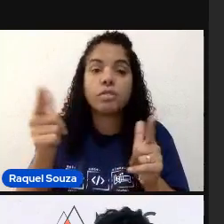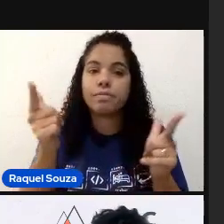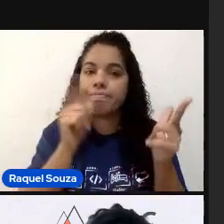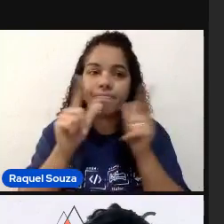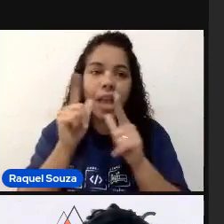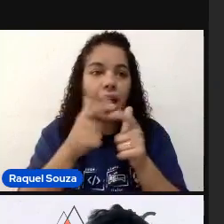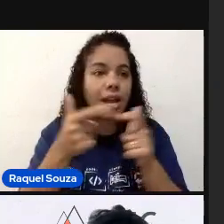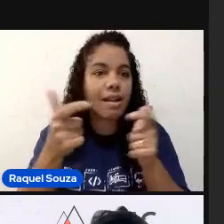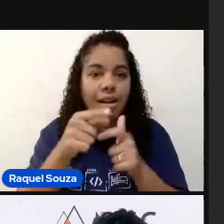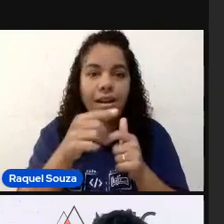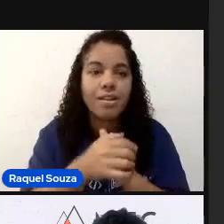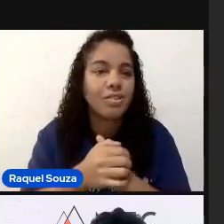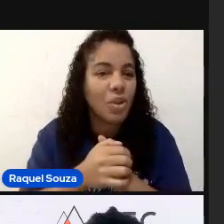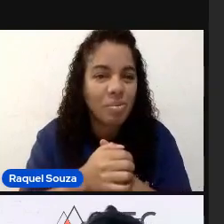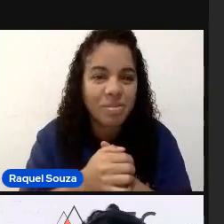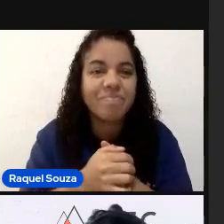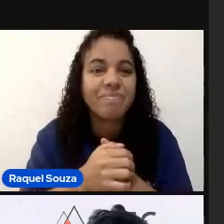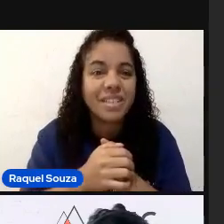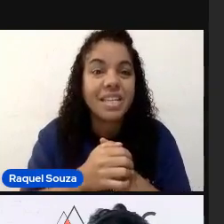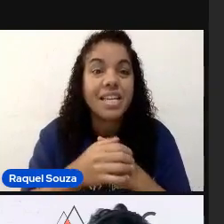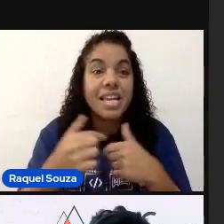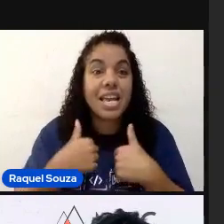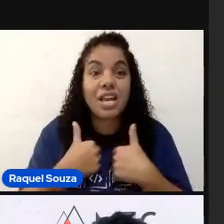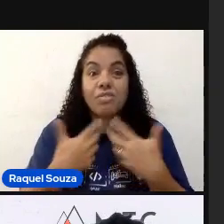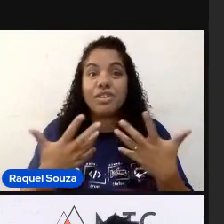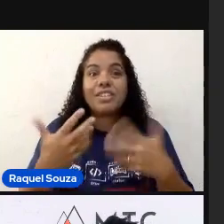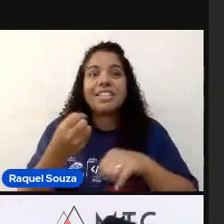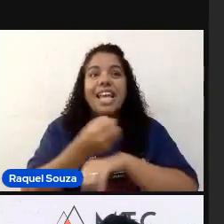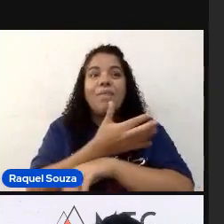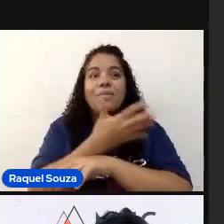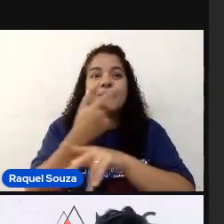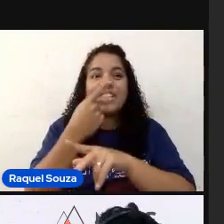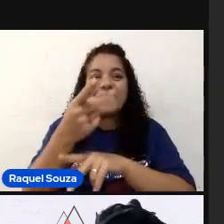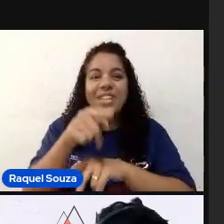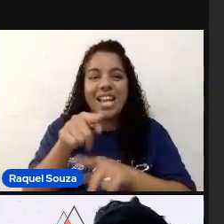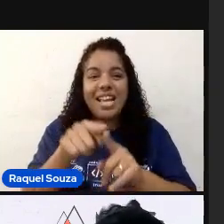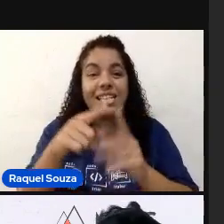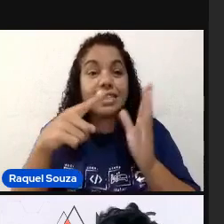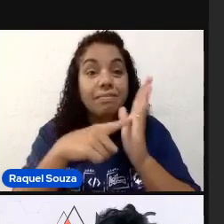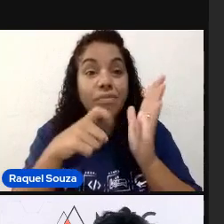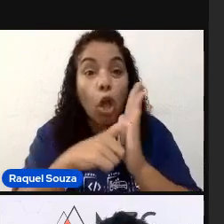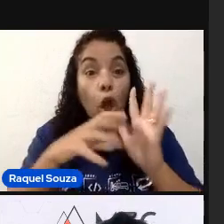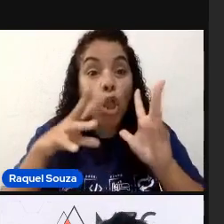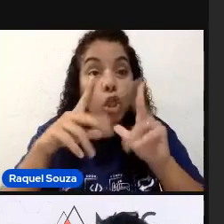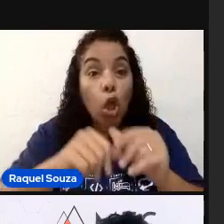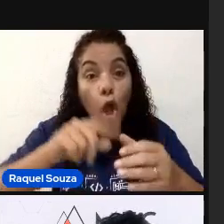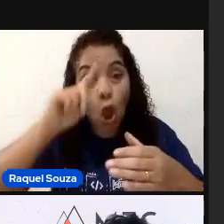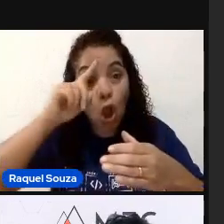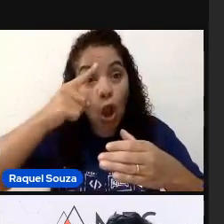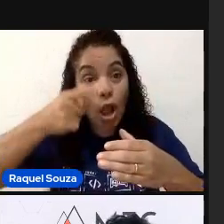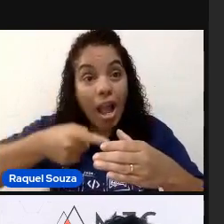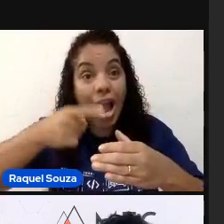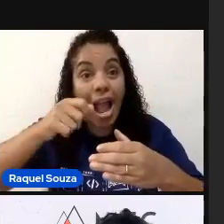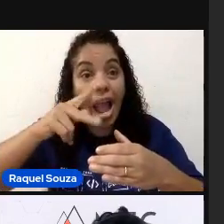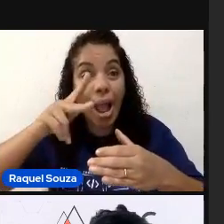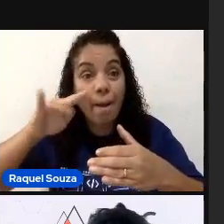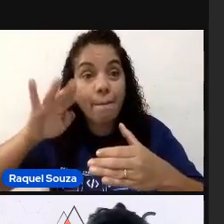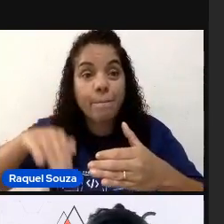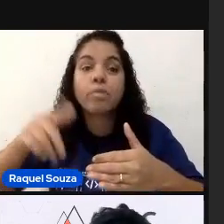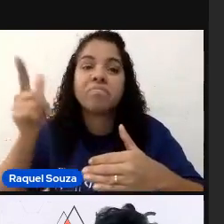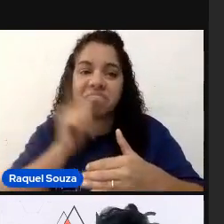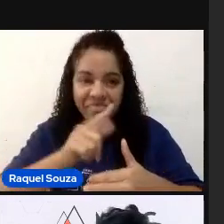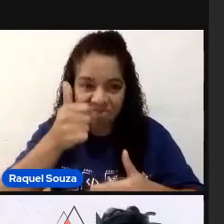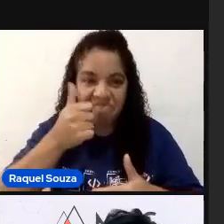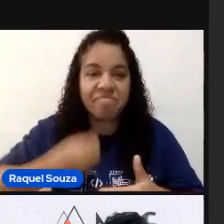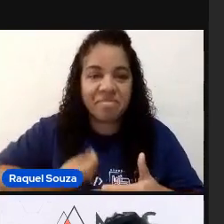É um ganho enorme. assim, deixa emocionado de falar isso. Ele roda todos os comandos do Appium. Que são muitos já. E adiciona cerca